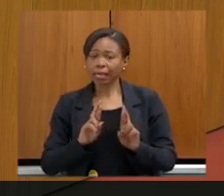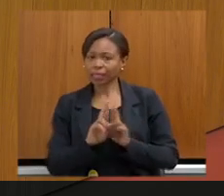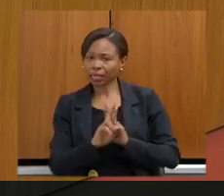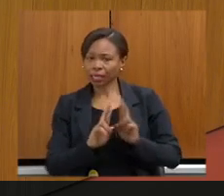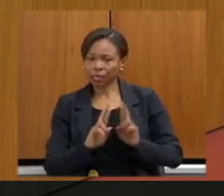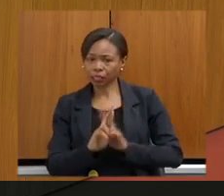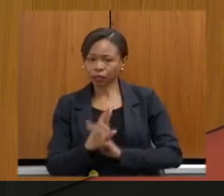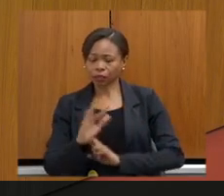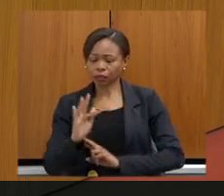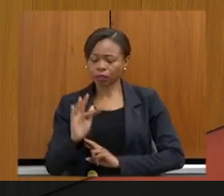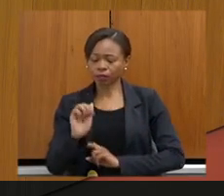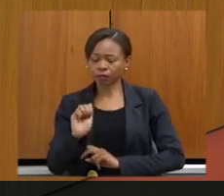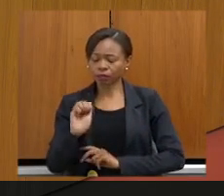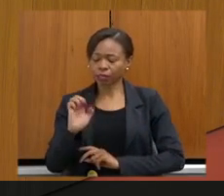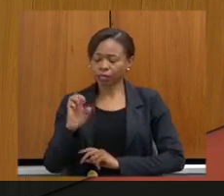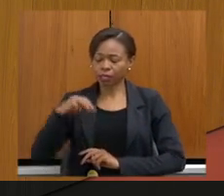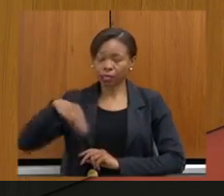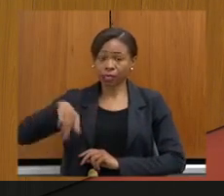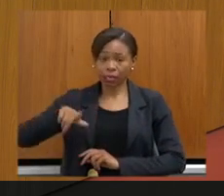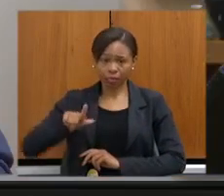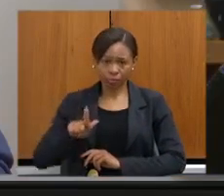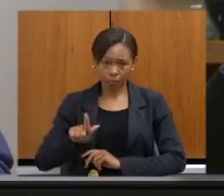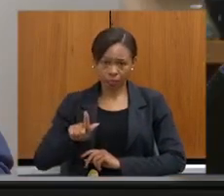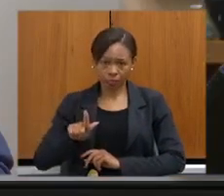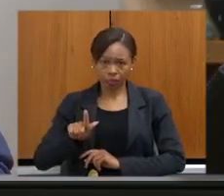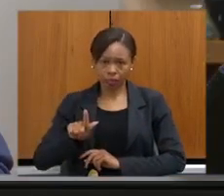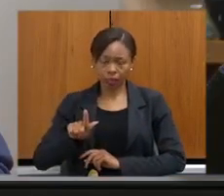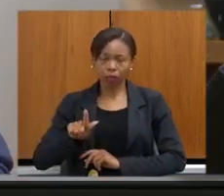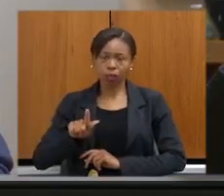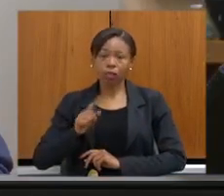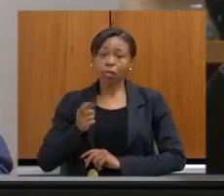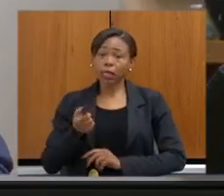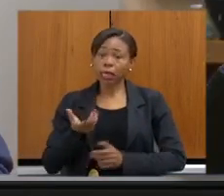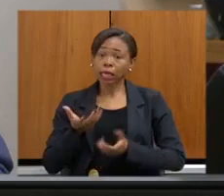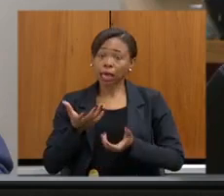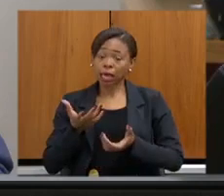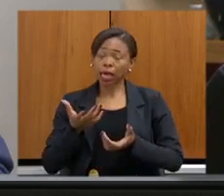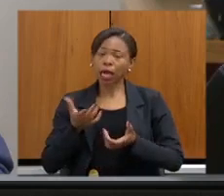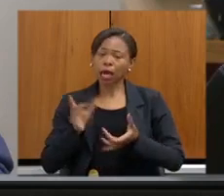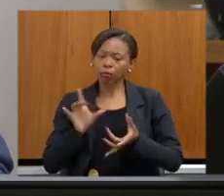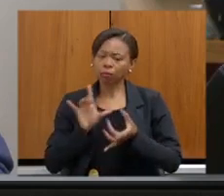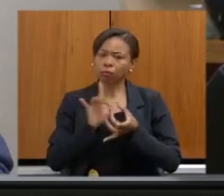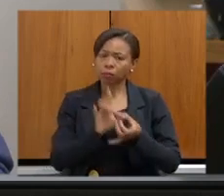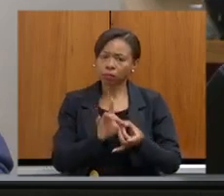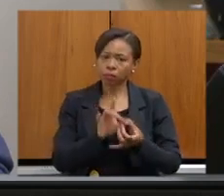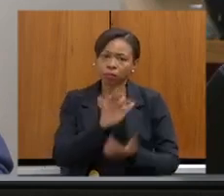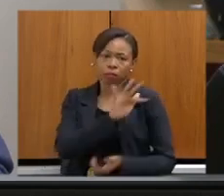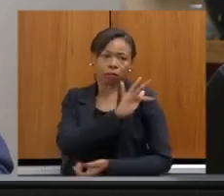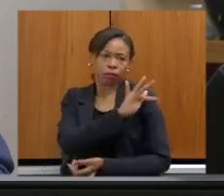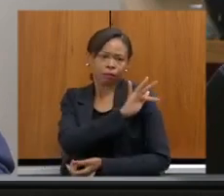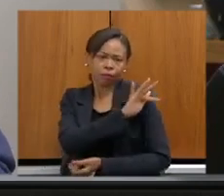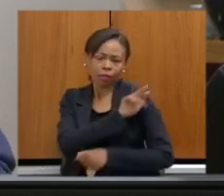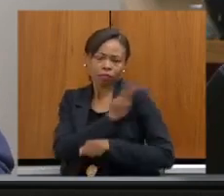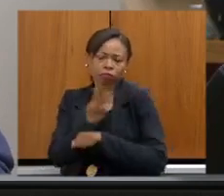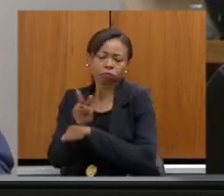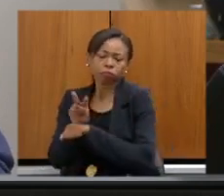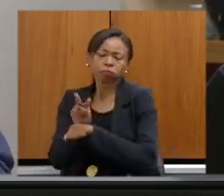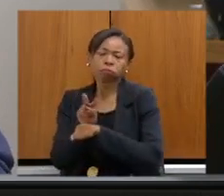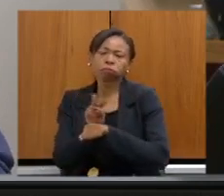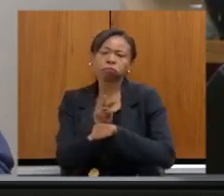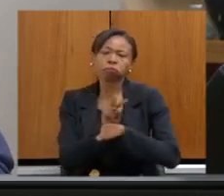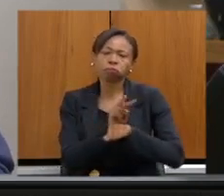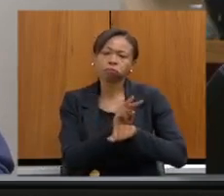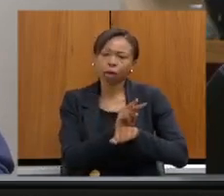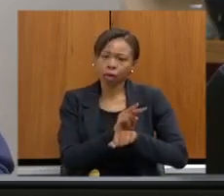FAENG, com essa adesão a esse trabalho de fiscalização preventiva, acho que é um